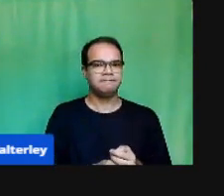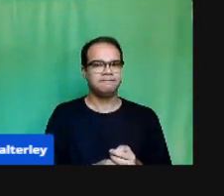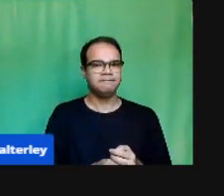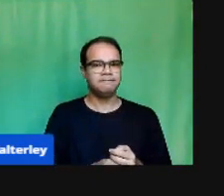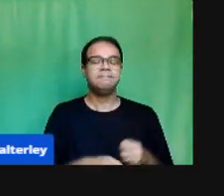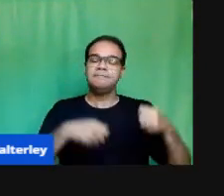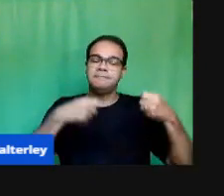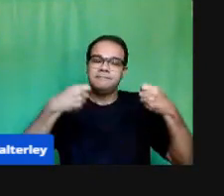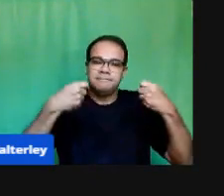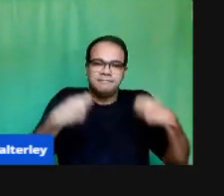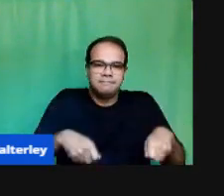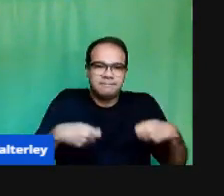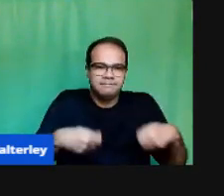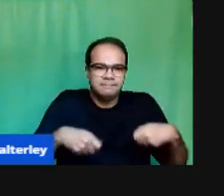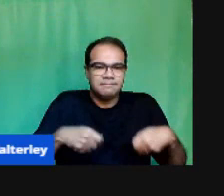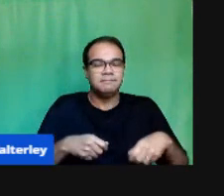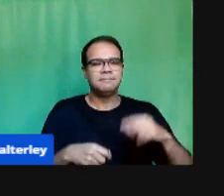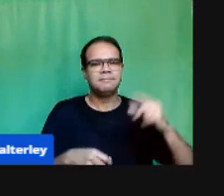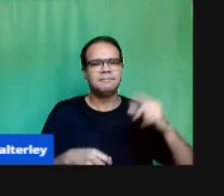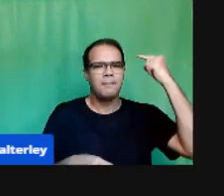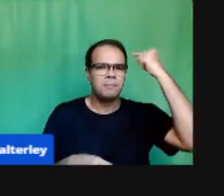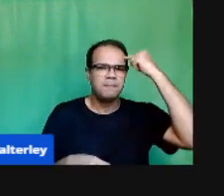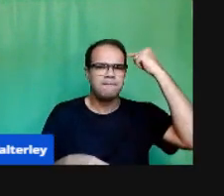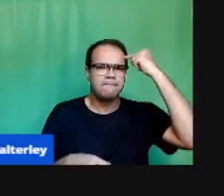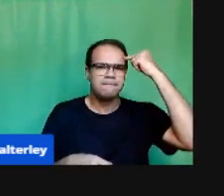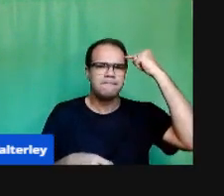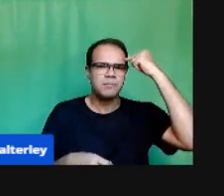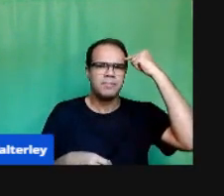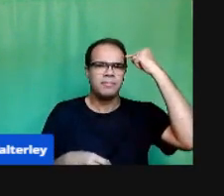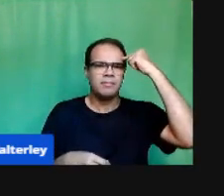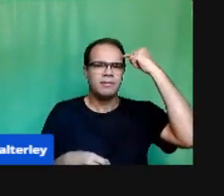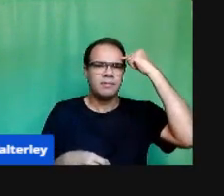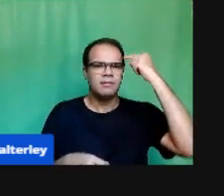também Que pensar Que essa interrupção